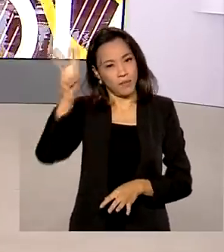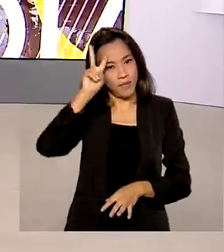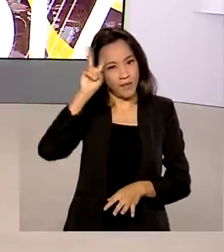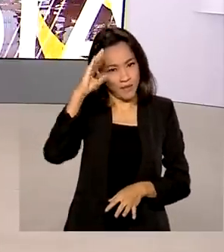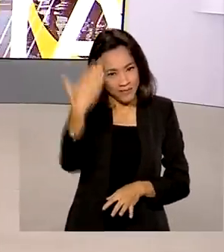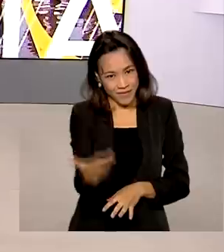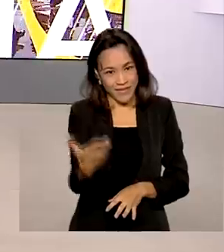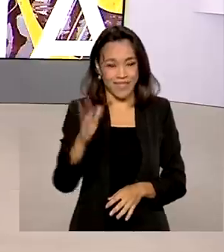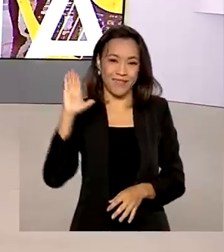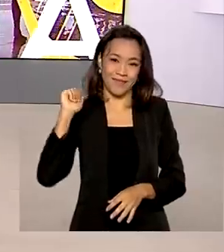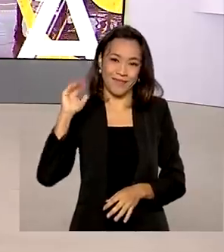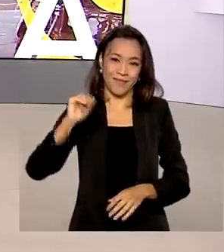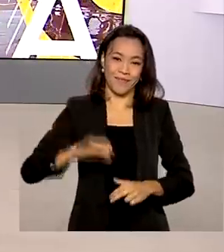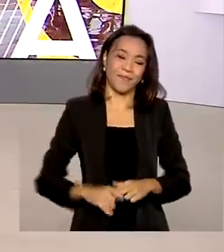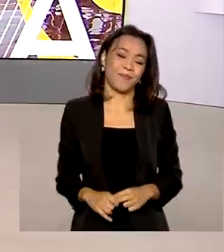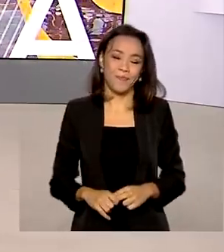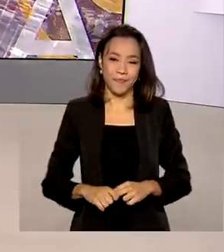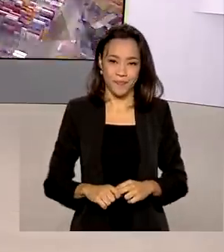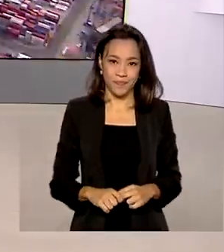você. Tchau, tchau.